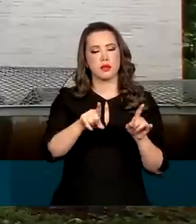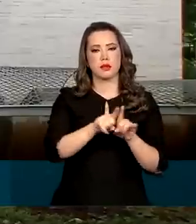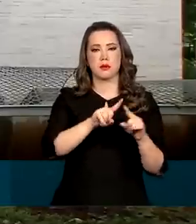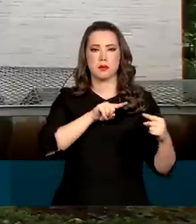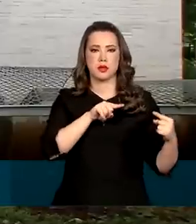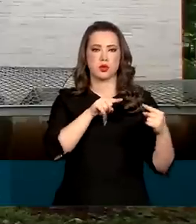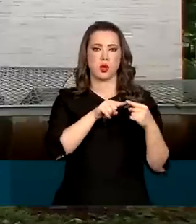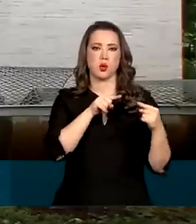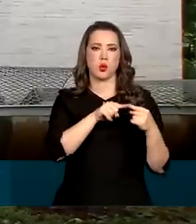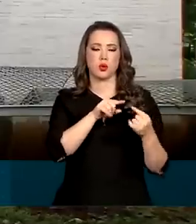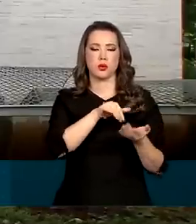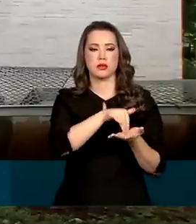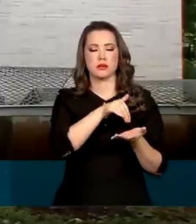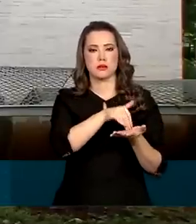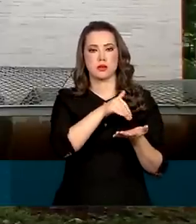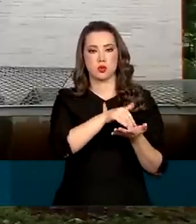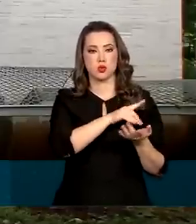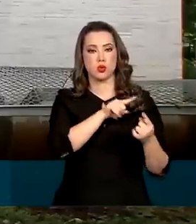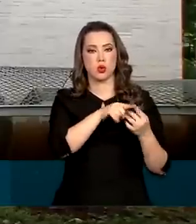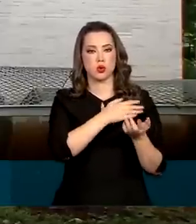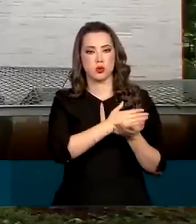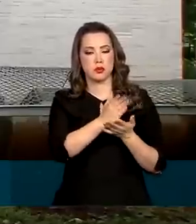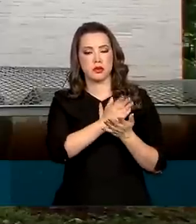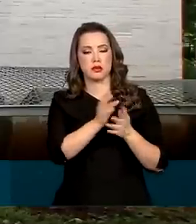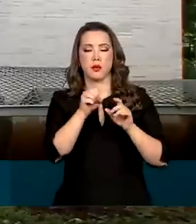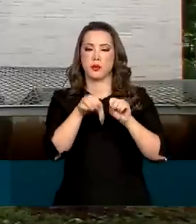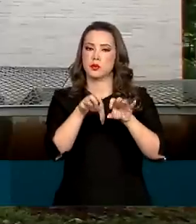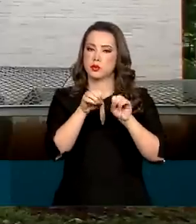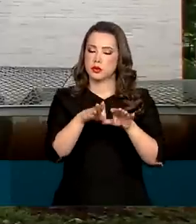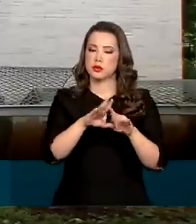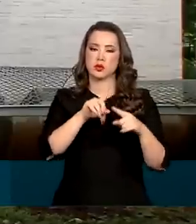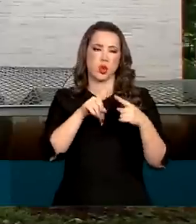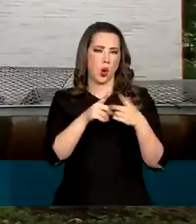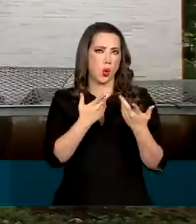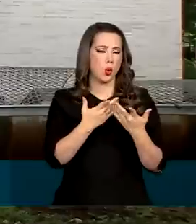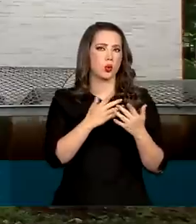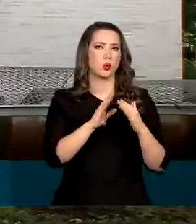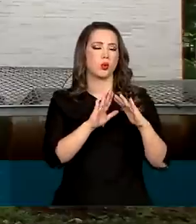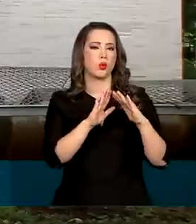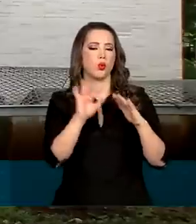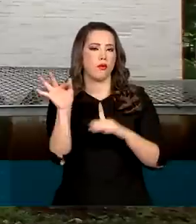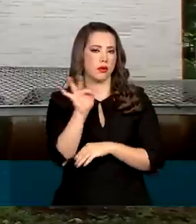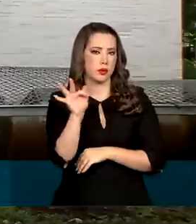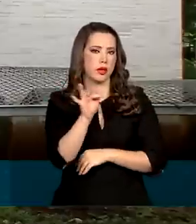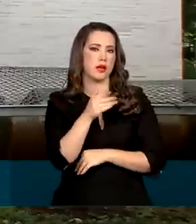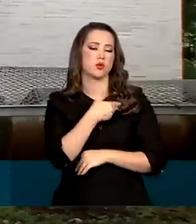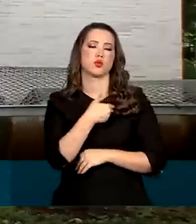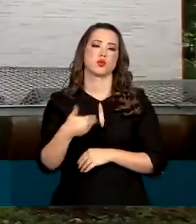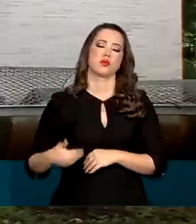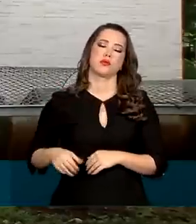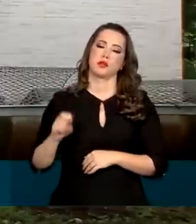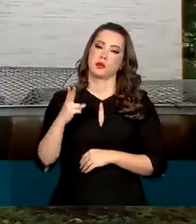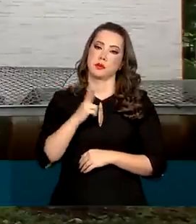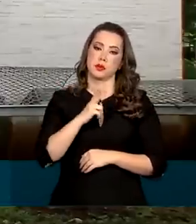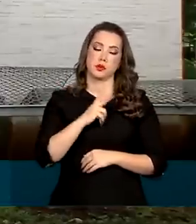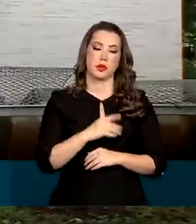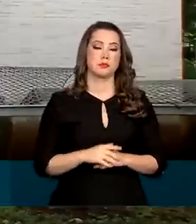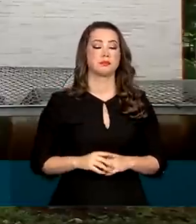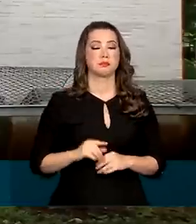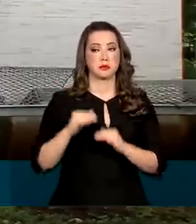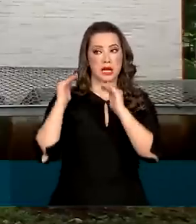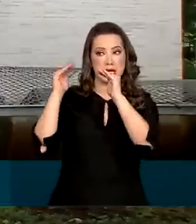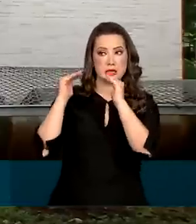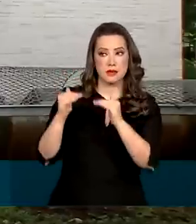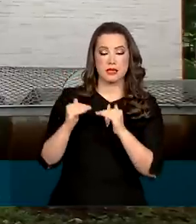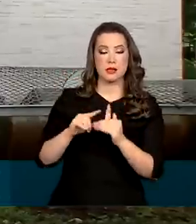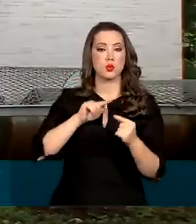calendários acadêmicos das instituições de ensino públicas e privadas. Em todos os processos seletivos, a classificação será feita com base